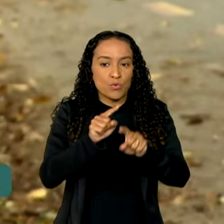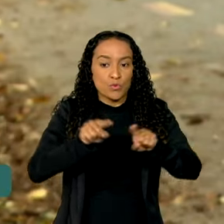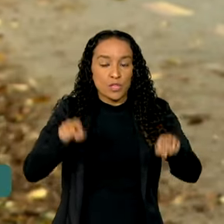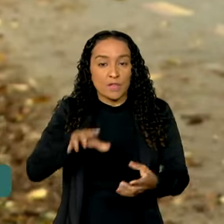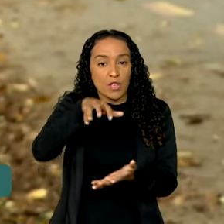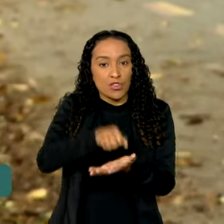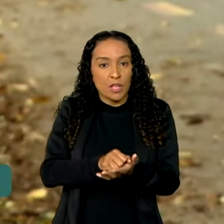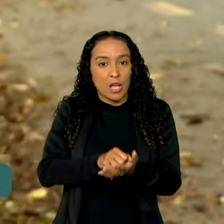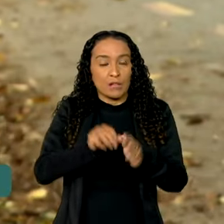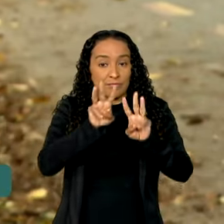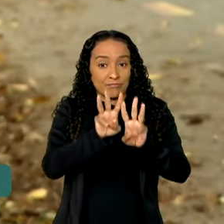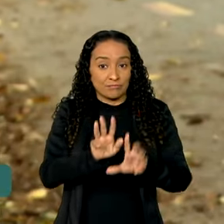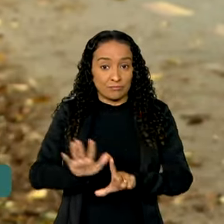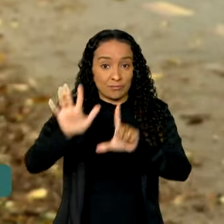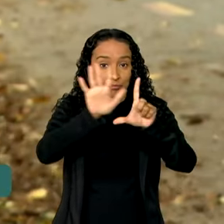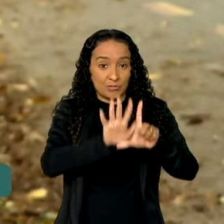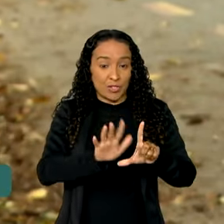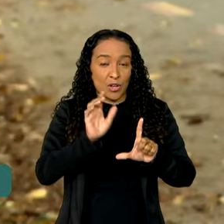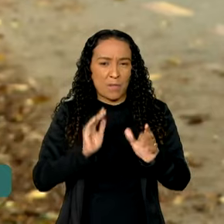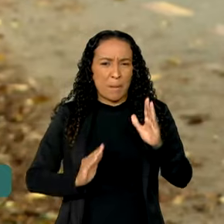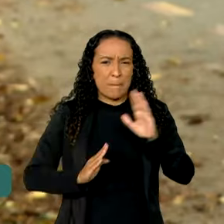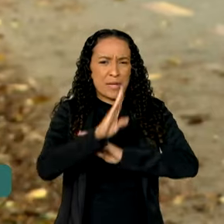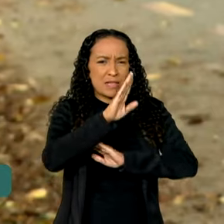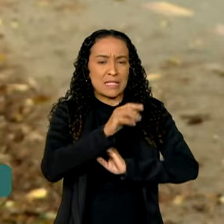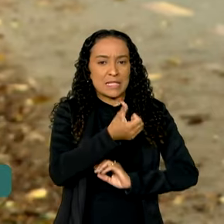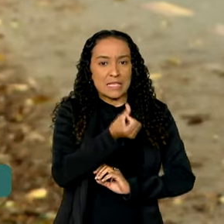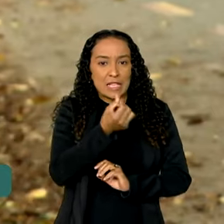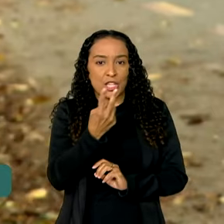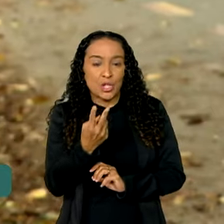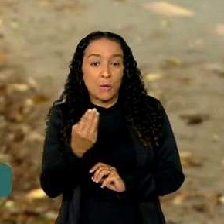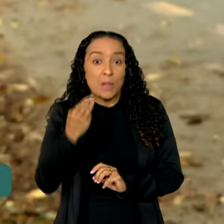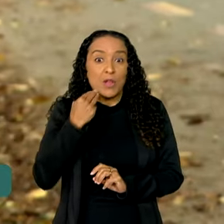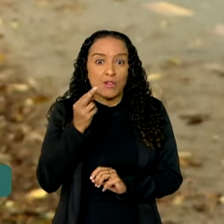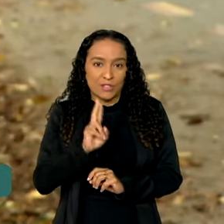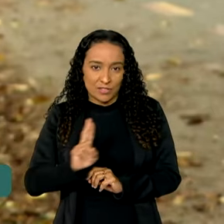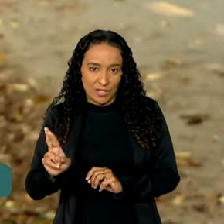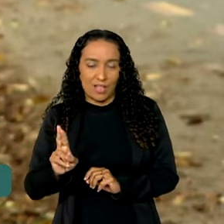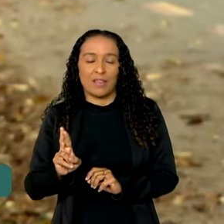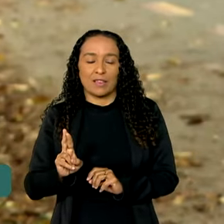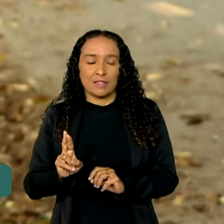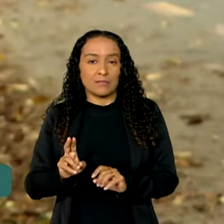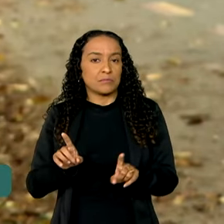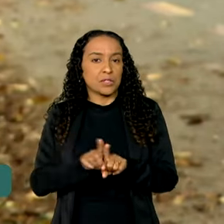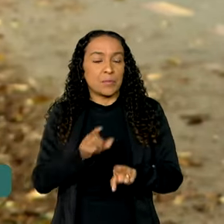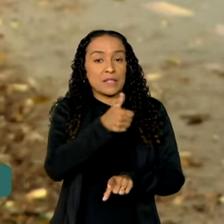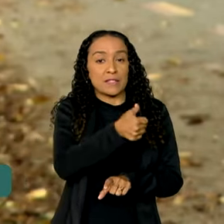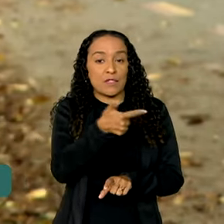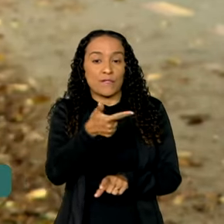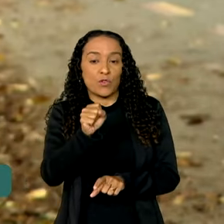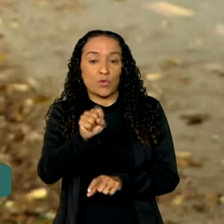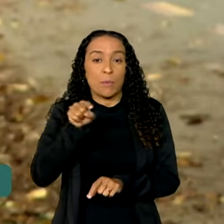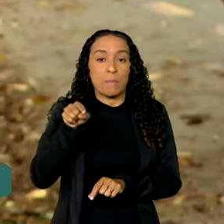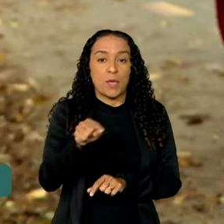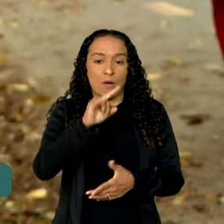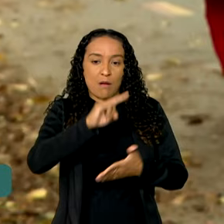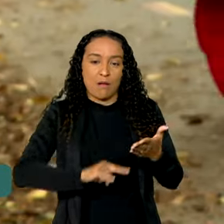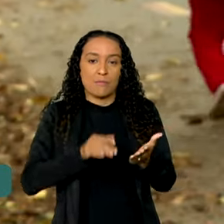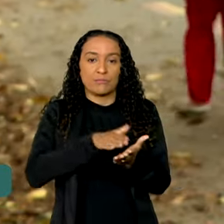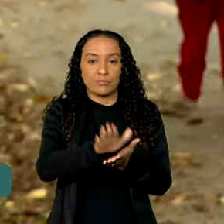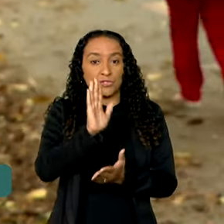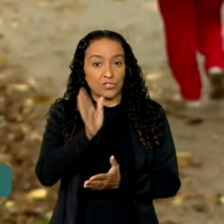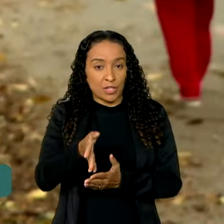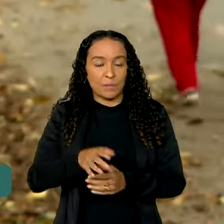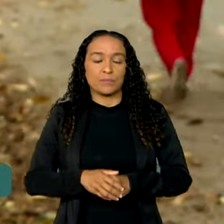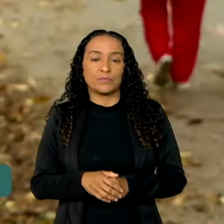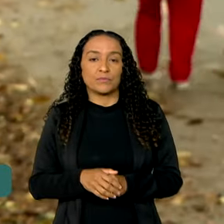registrados na plataforma ultrapassa 62 milhões de reais e 128 mil recibos emitidos.